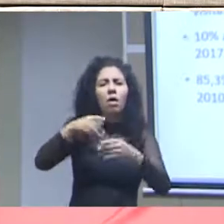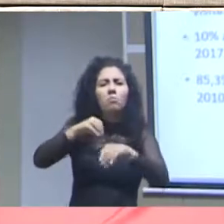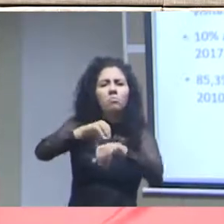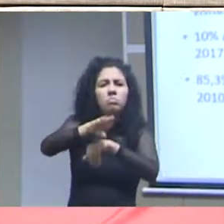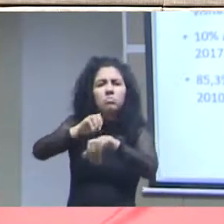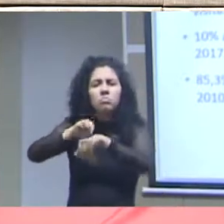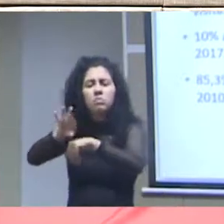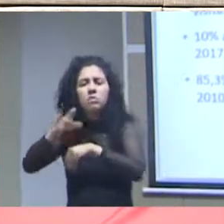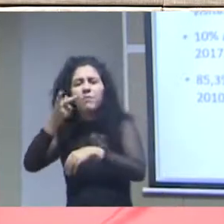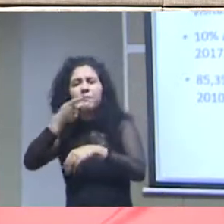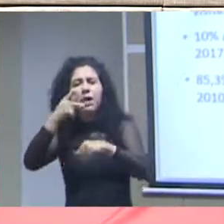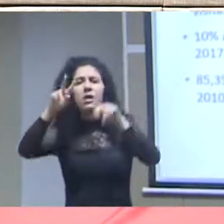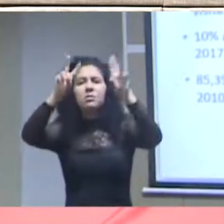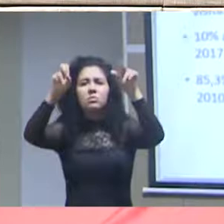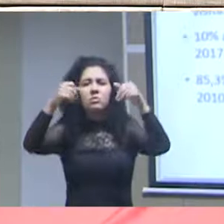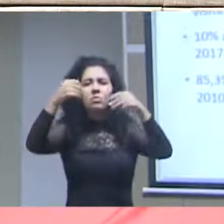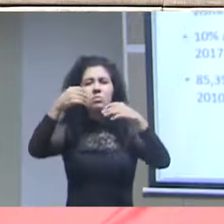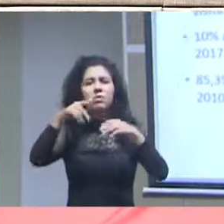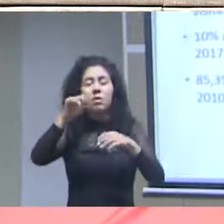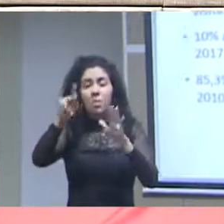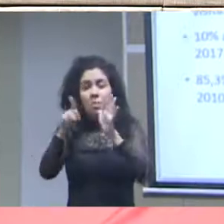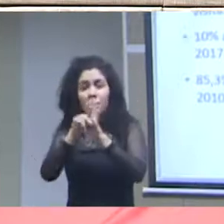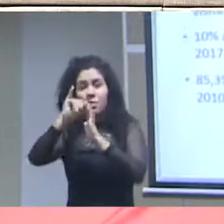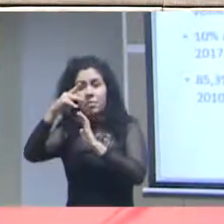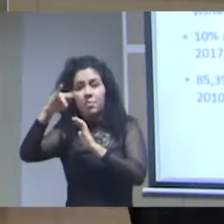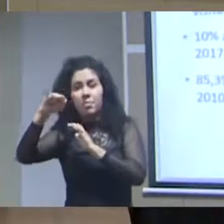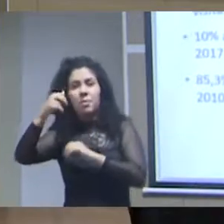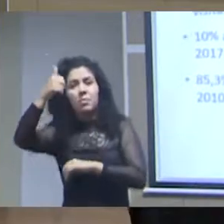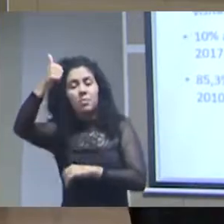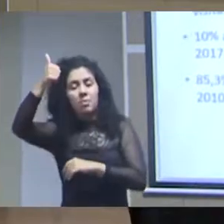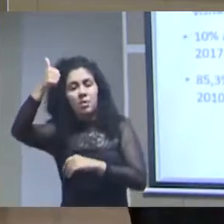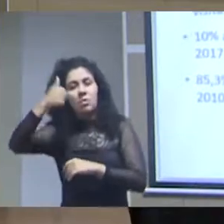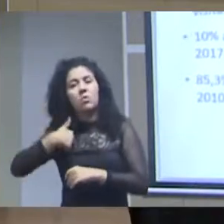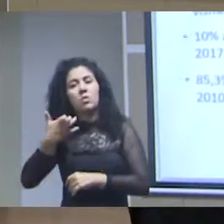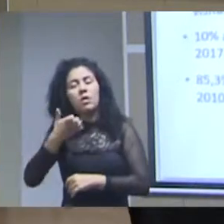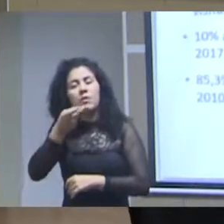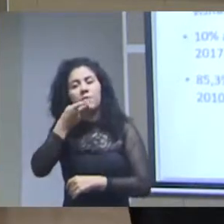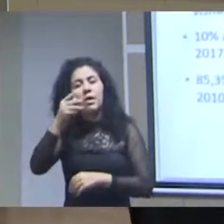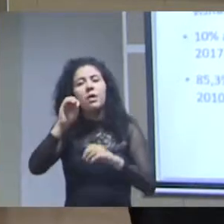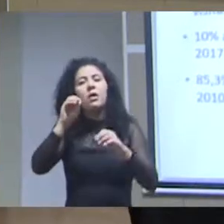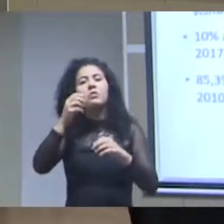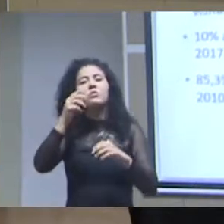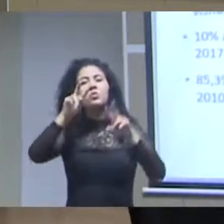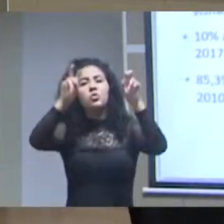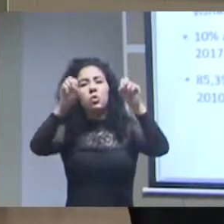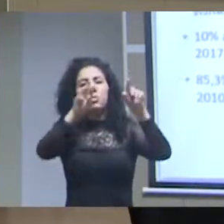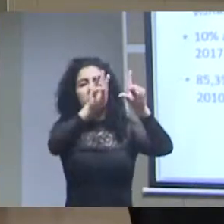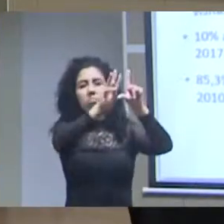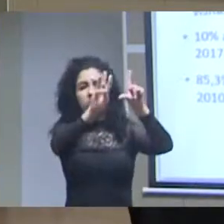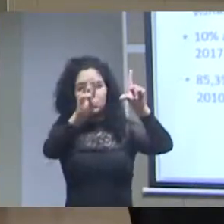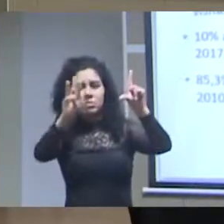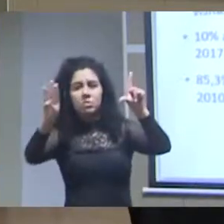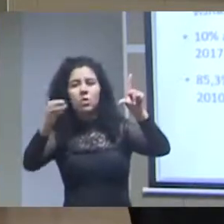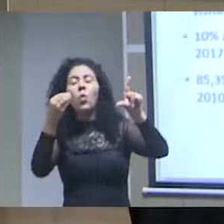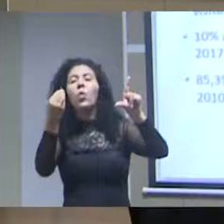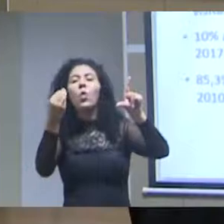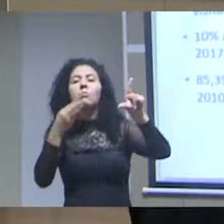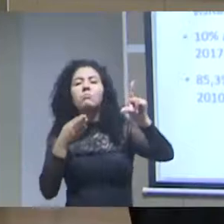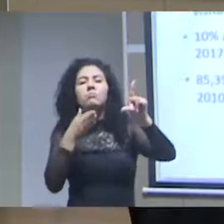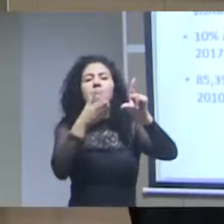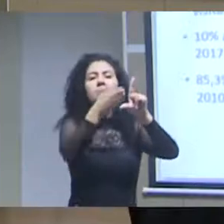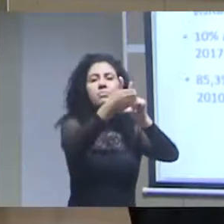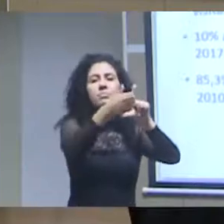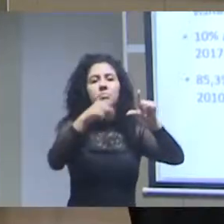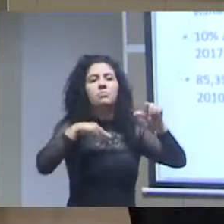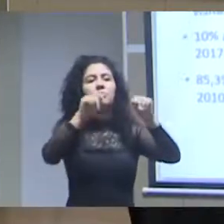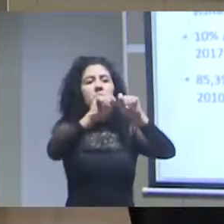compartilhadas pelo IPEA em primeiro lugar eu queria falar um pouco do portal que é a porta de entrada para todas essas ferramentas todas as que eu vou falar